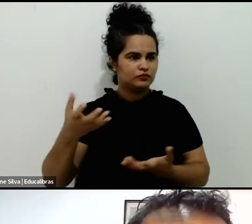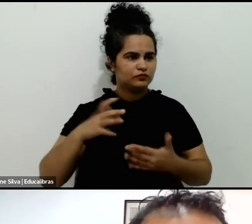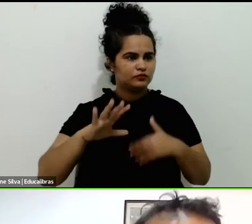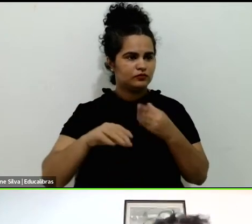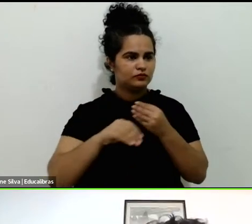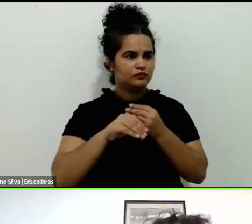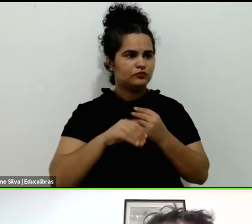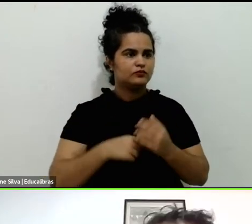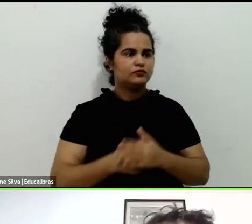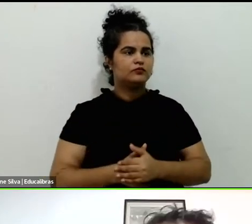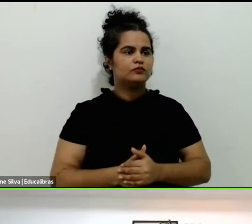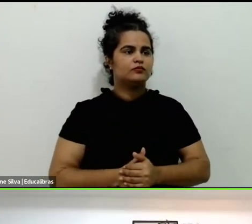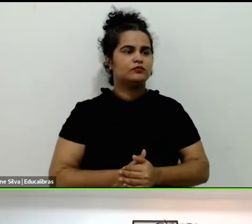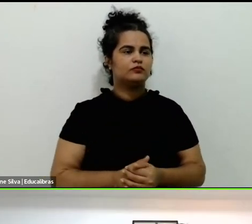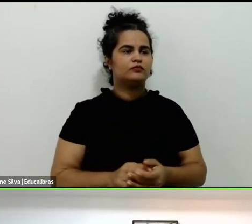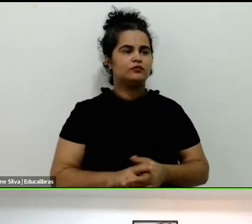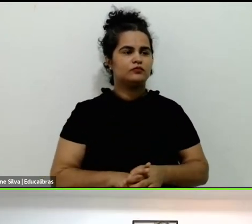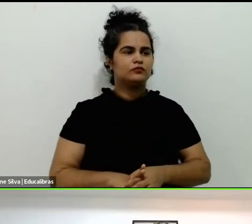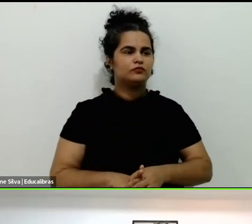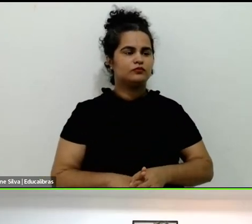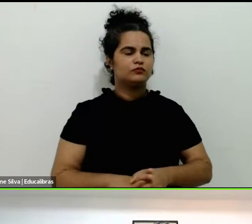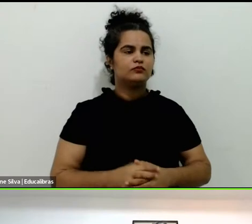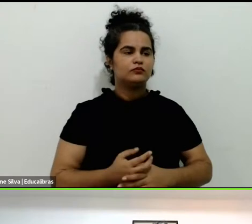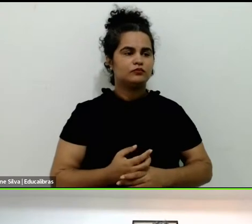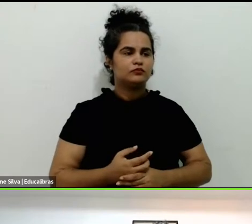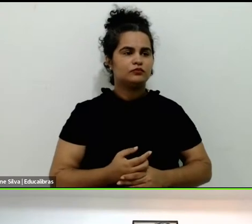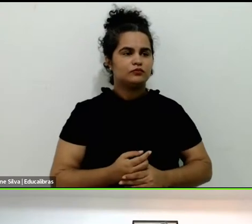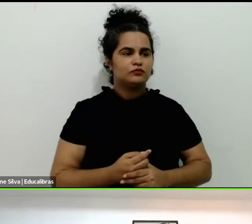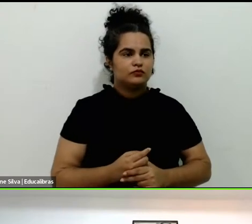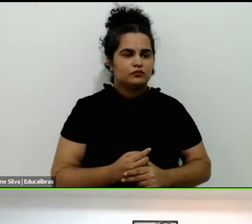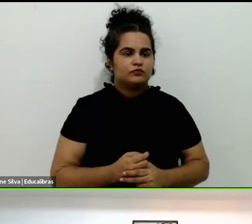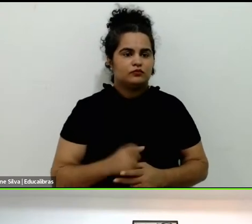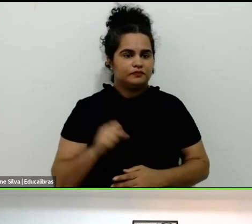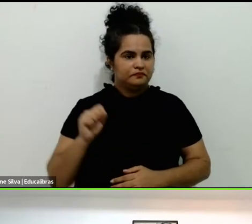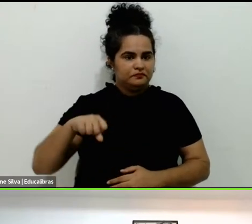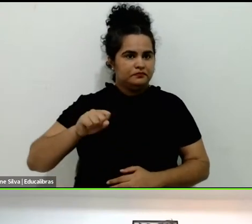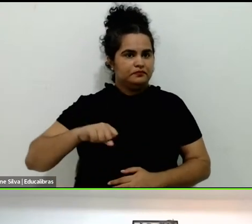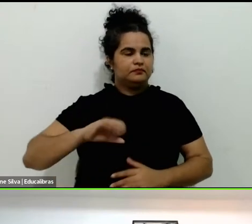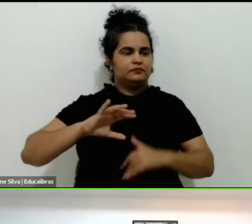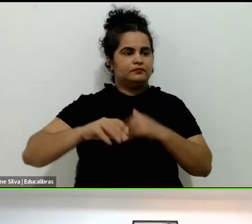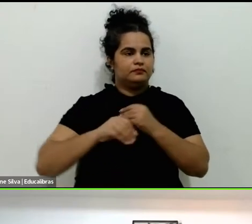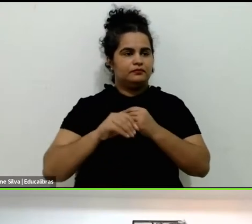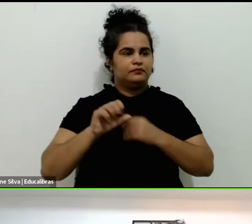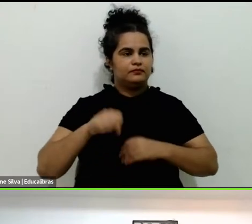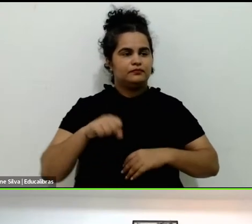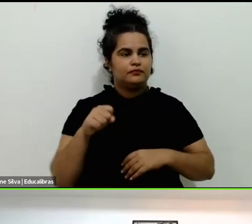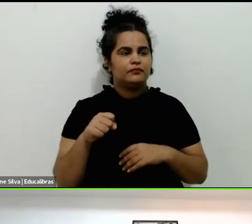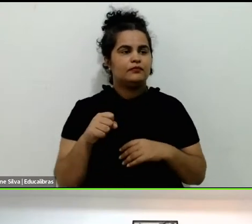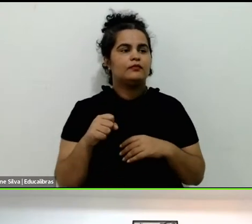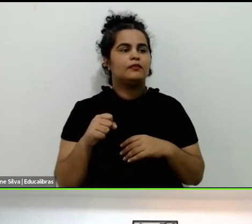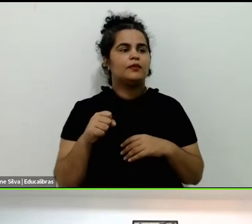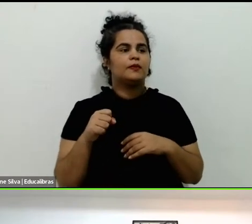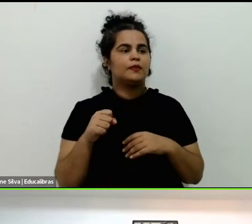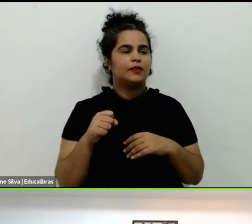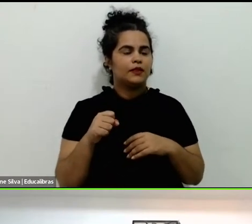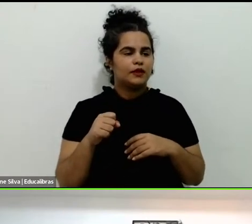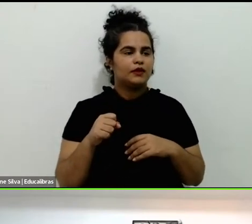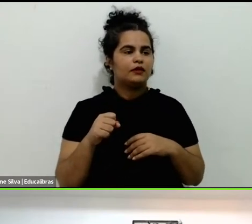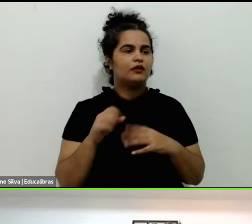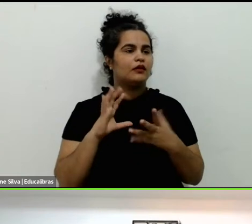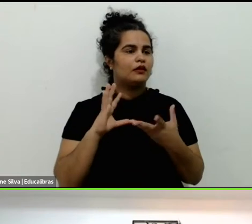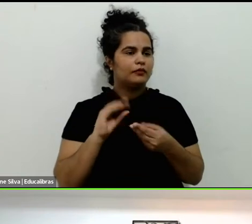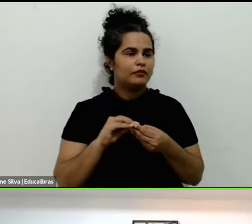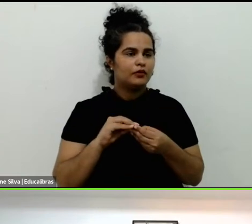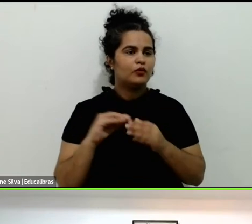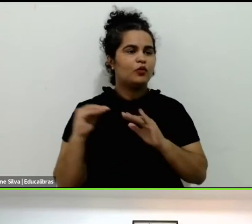Sim, sim. Muito breve. E vai muito em concordância com o que os colegas que me antecediram